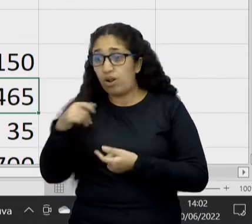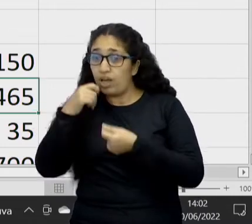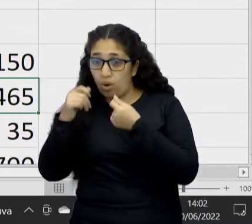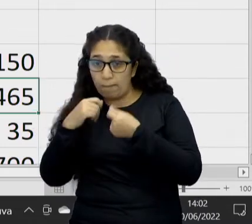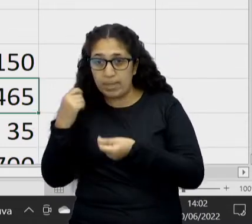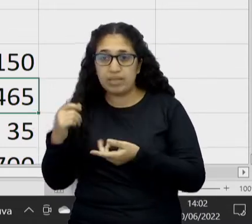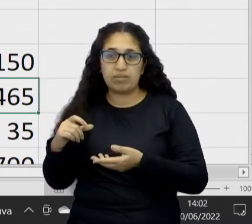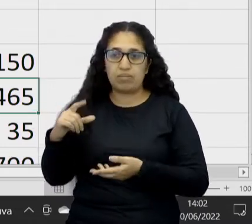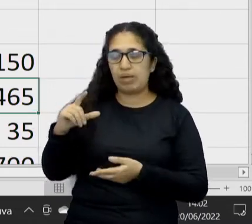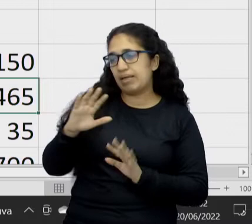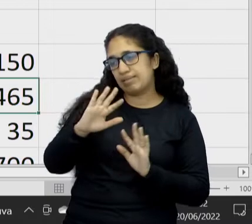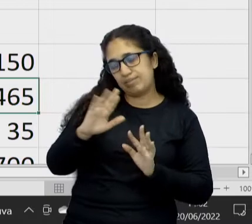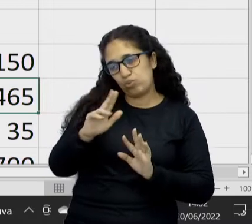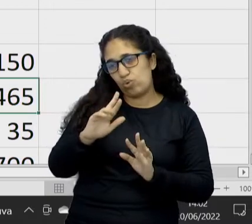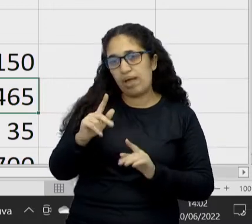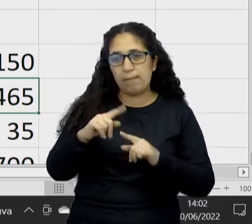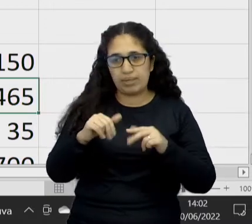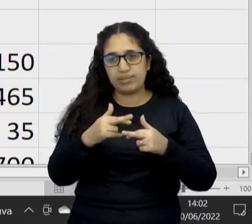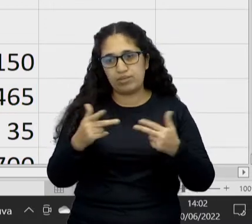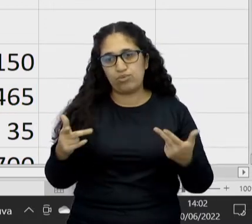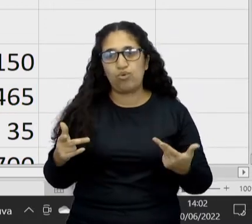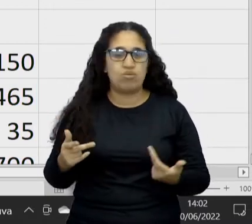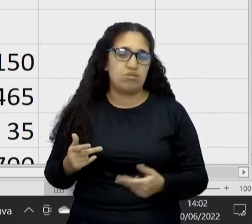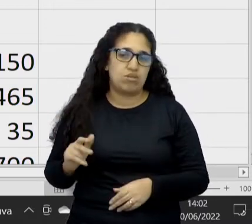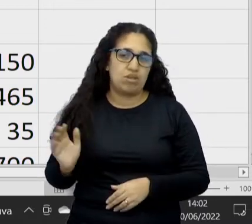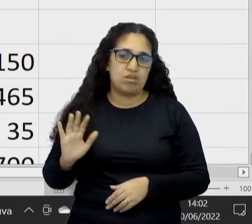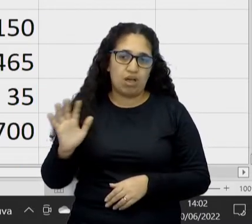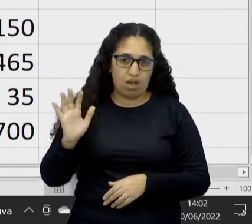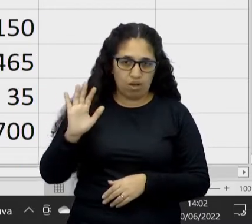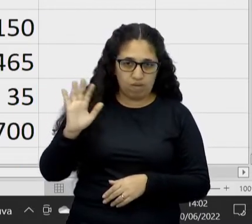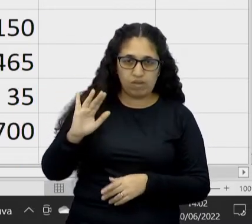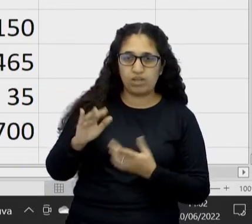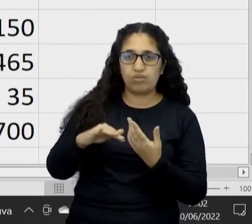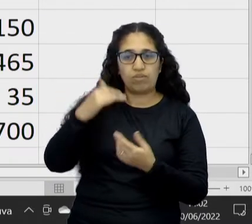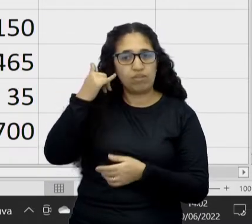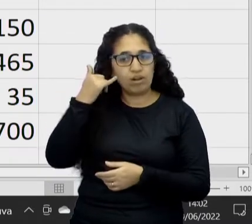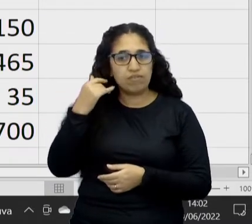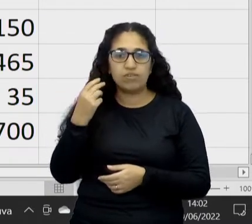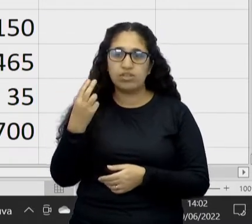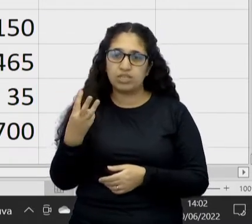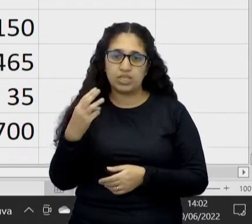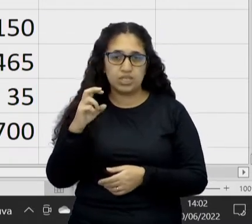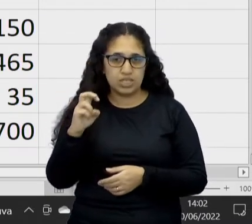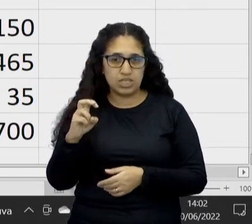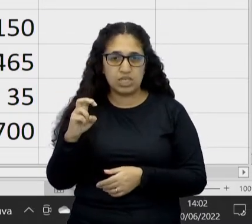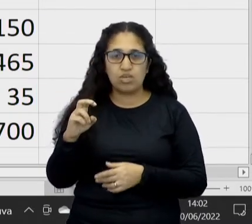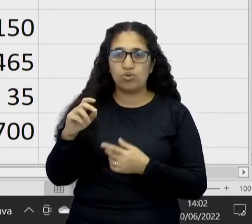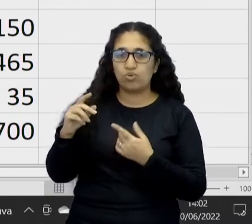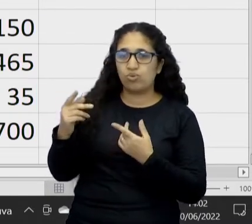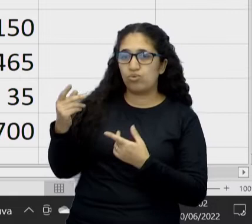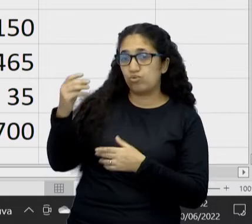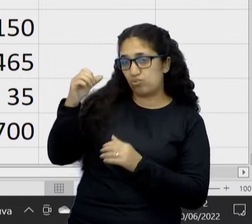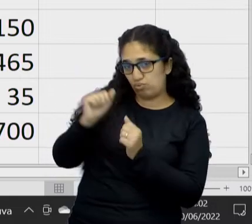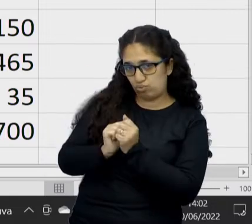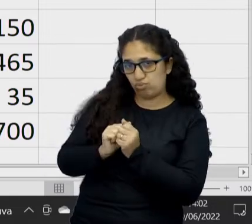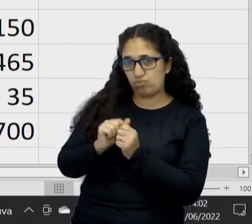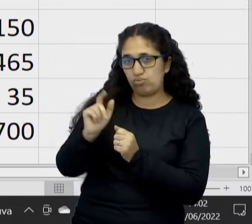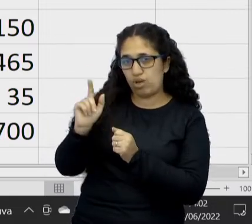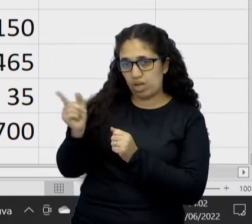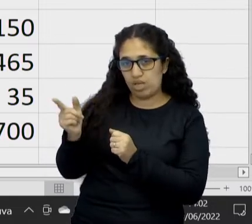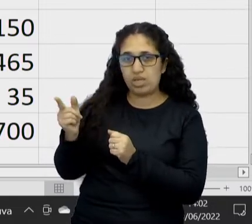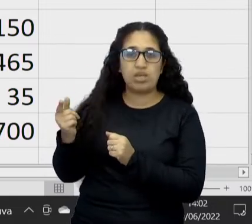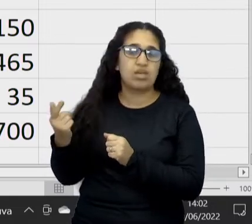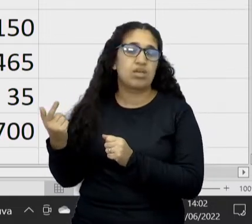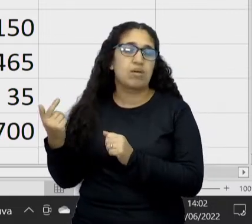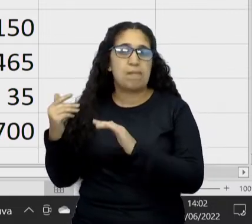ou comendo menos, mas as coisas também careceram. Com o telefone foi R$35. E aí a internet já entra nesse moradia,